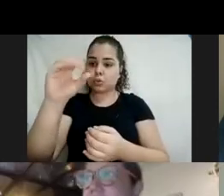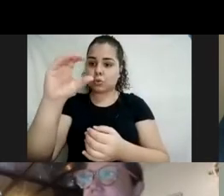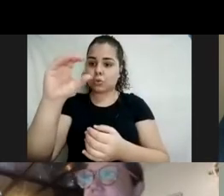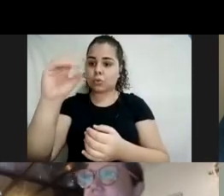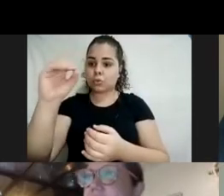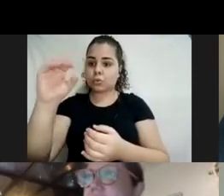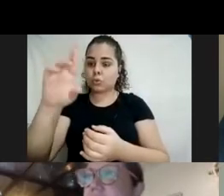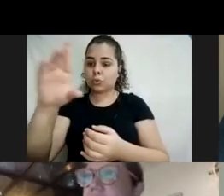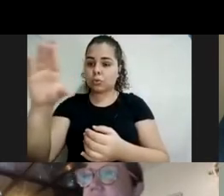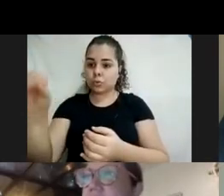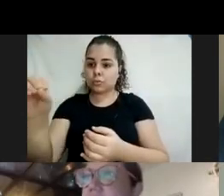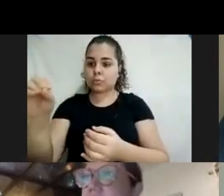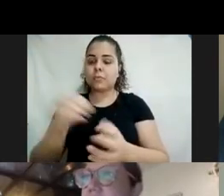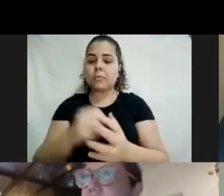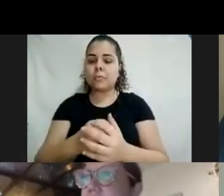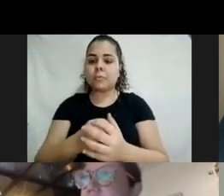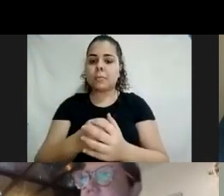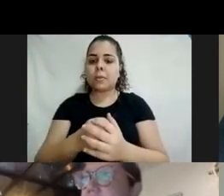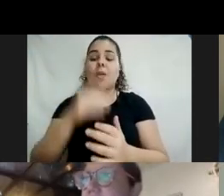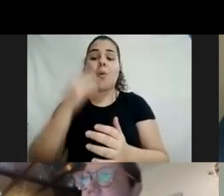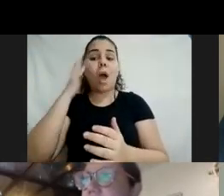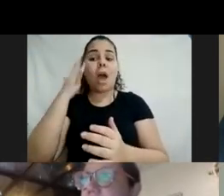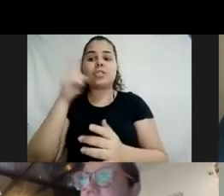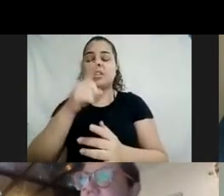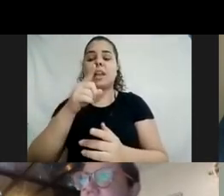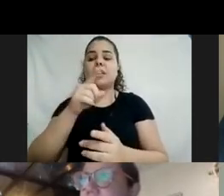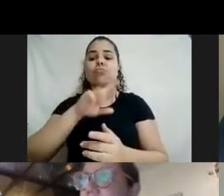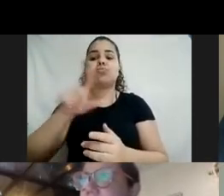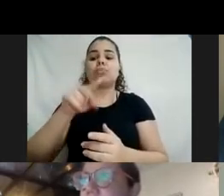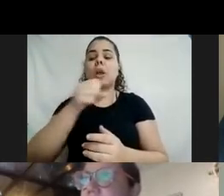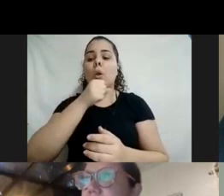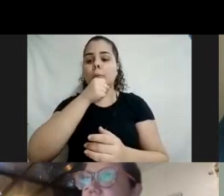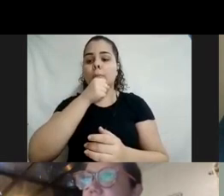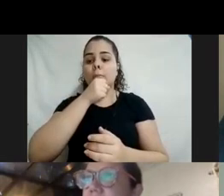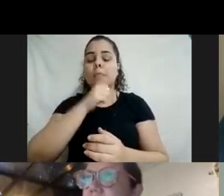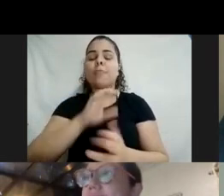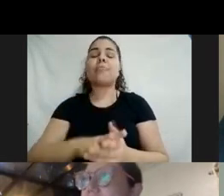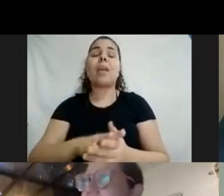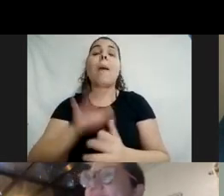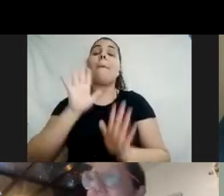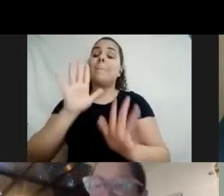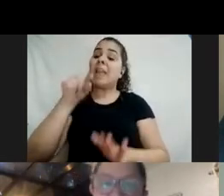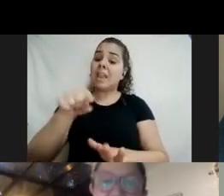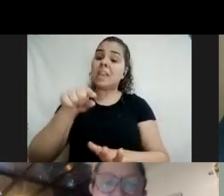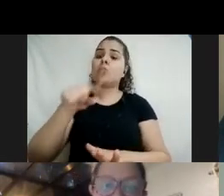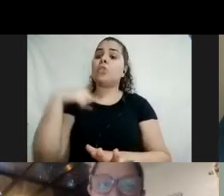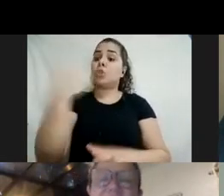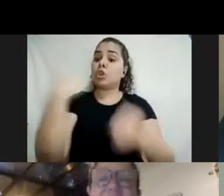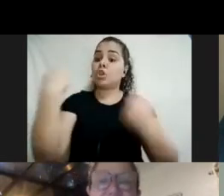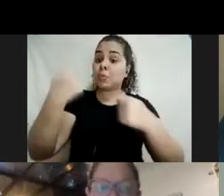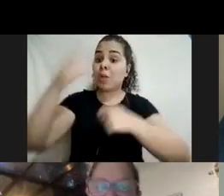Acho que ela está sem o microfone. Mas é isso, gente, aprendendo por todos os foros, né? E